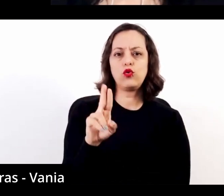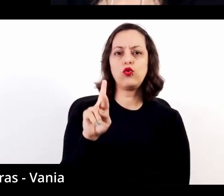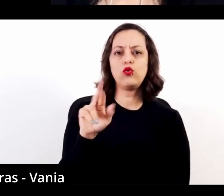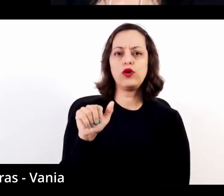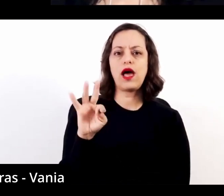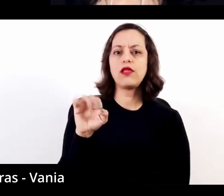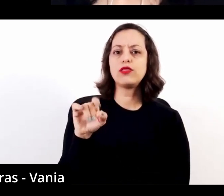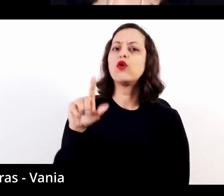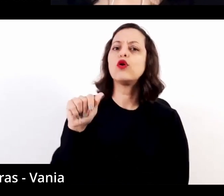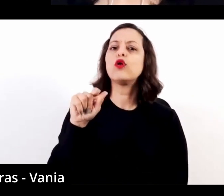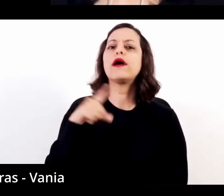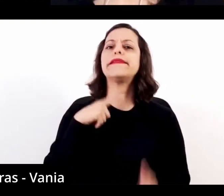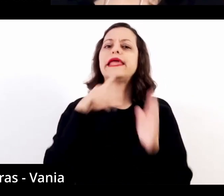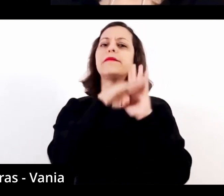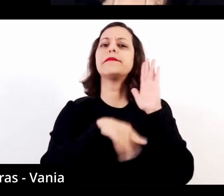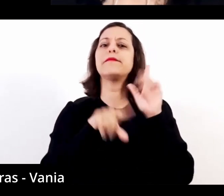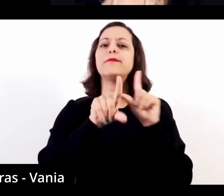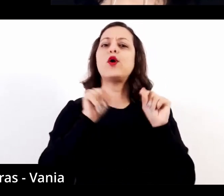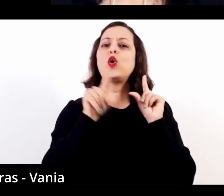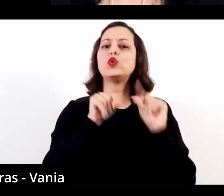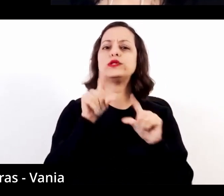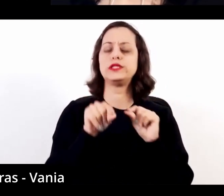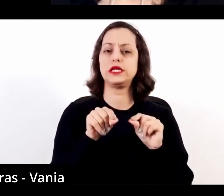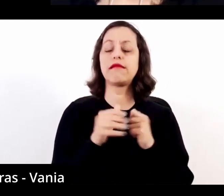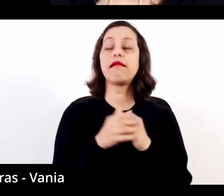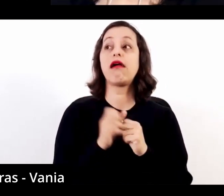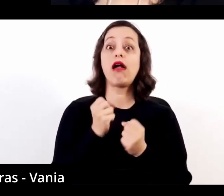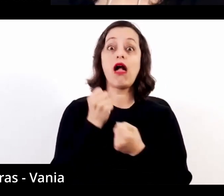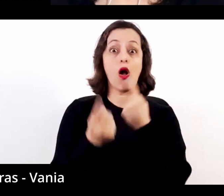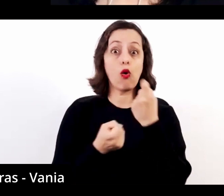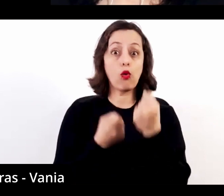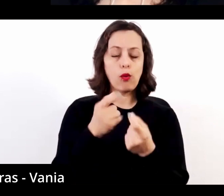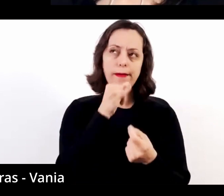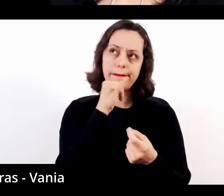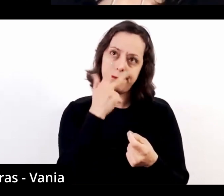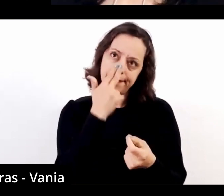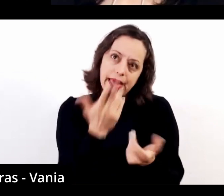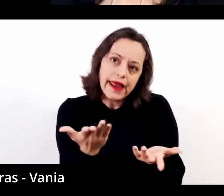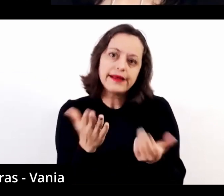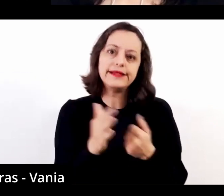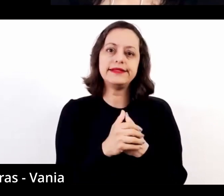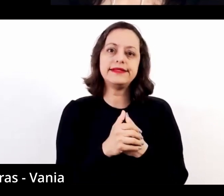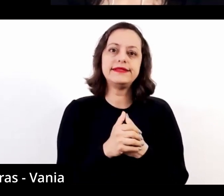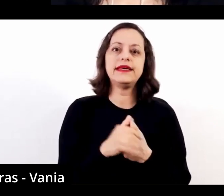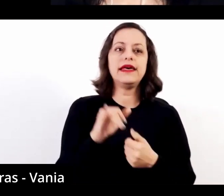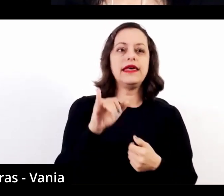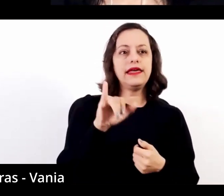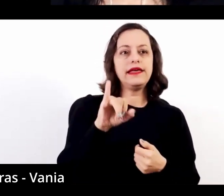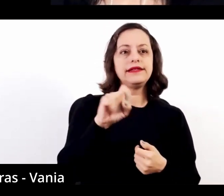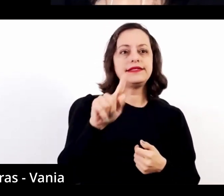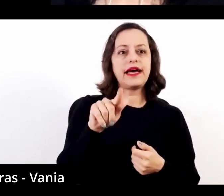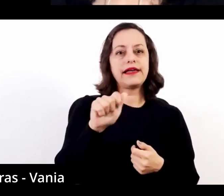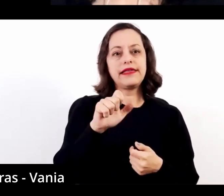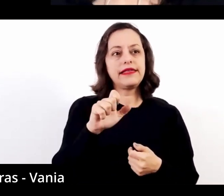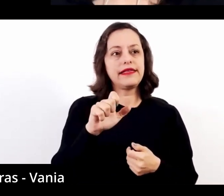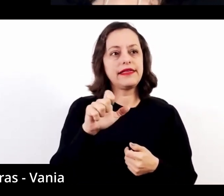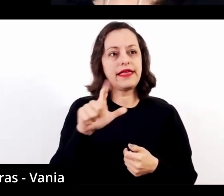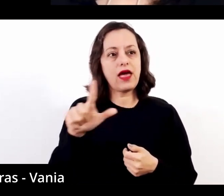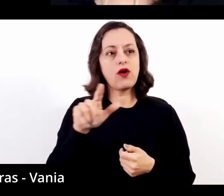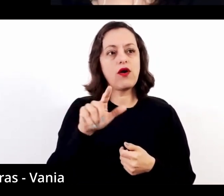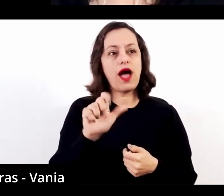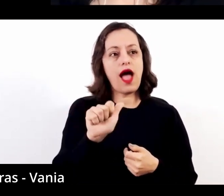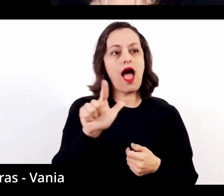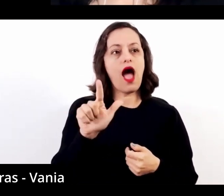repertório algumas transcrições de obras de Isaac Albénis que foram